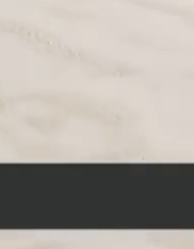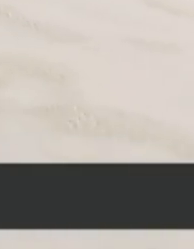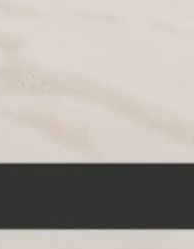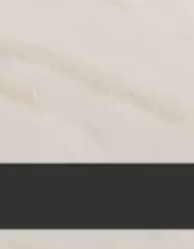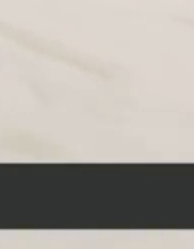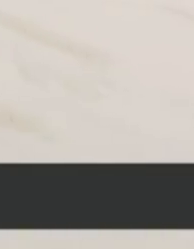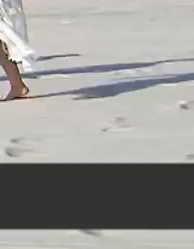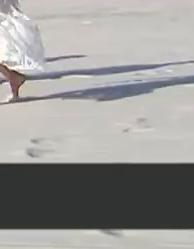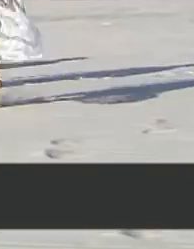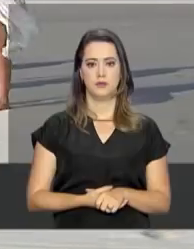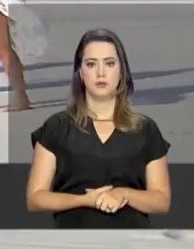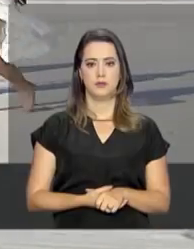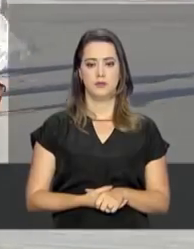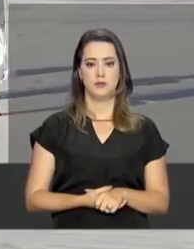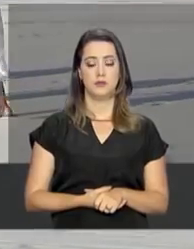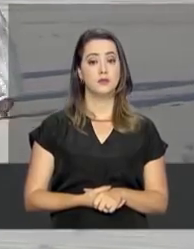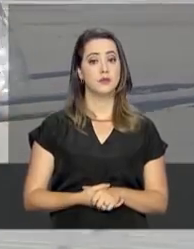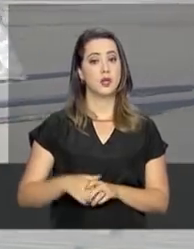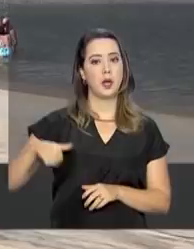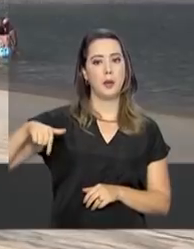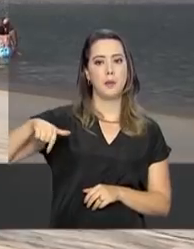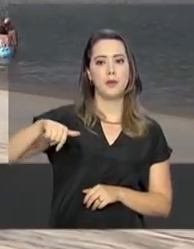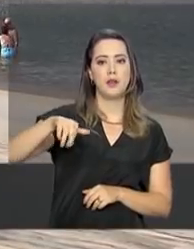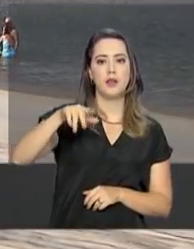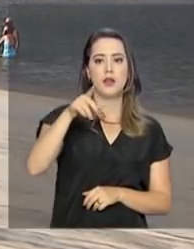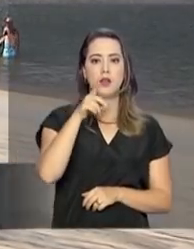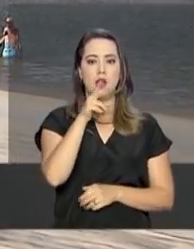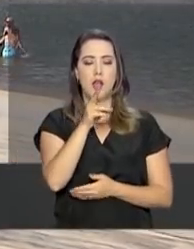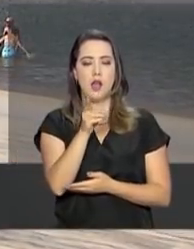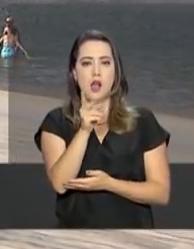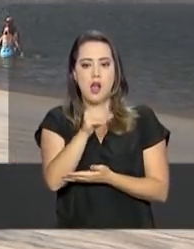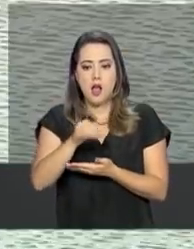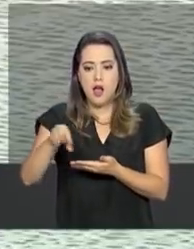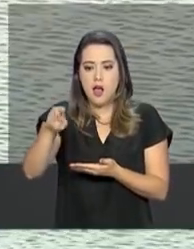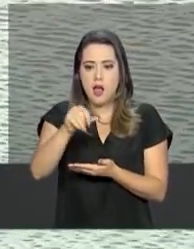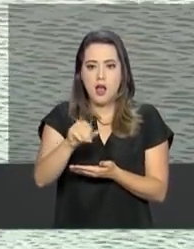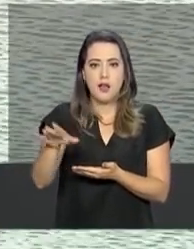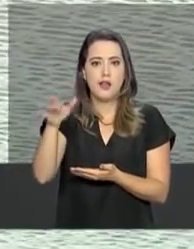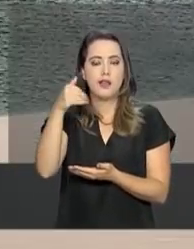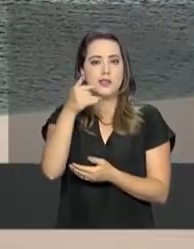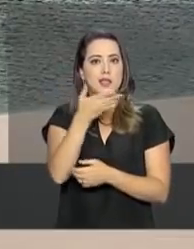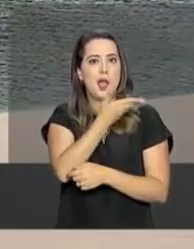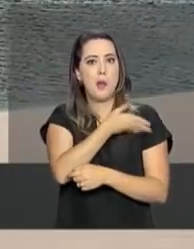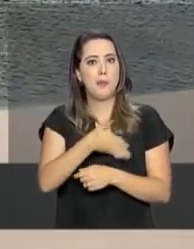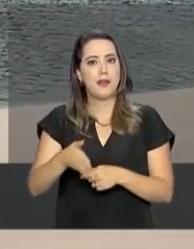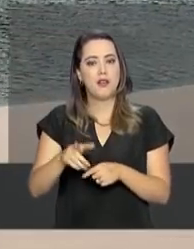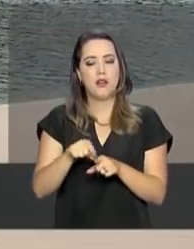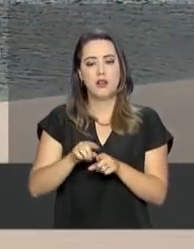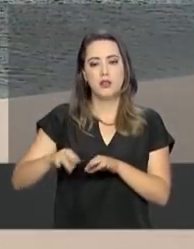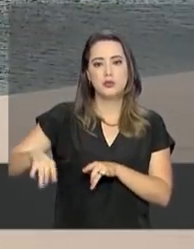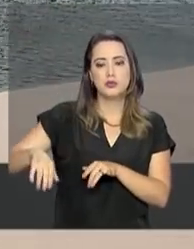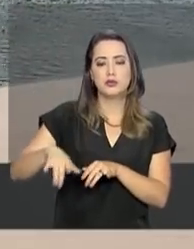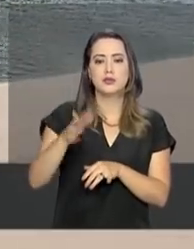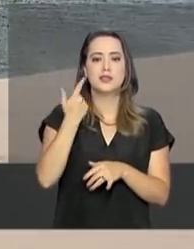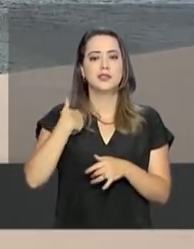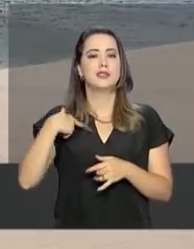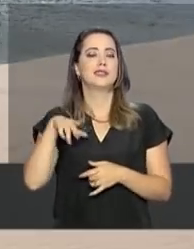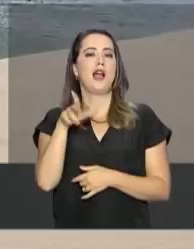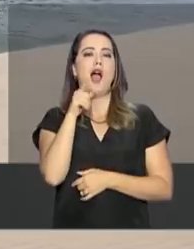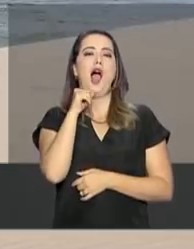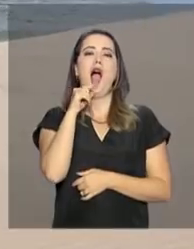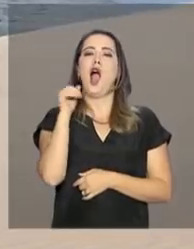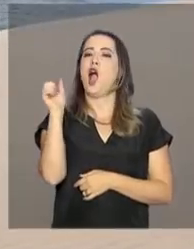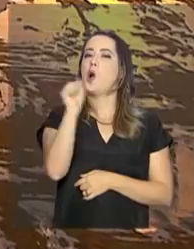Caminhar sobre as areias brancas do maior campo de donas do Brasil. Se refrescar nas lagoas de água azul e